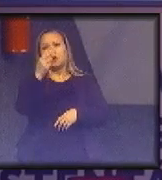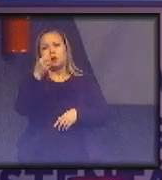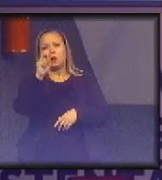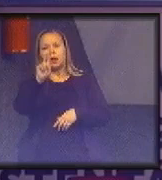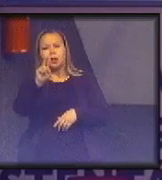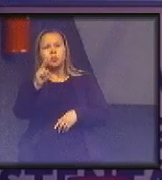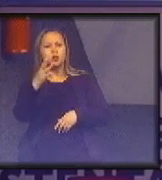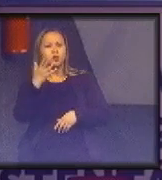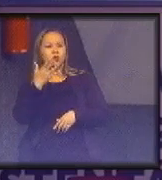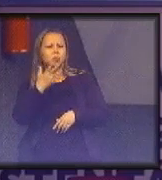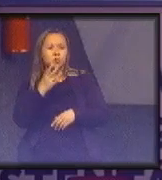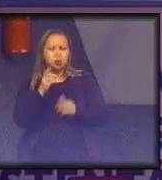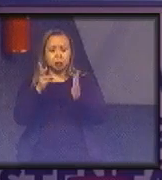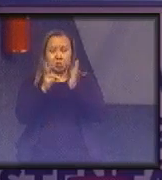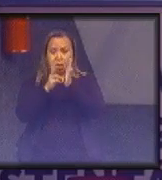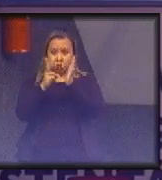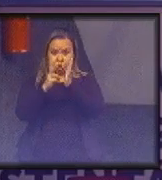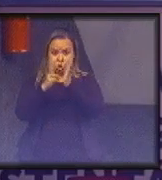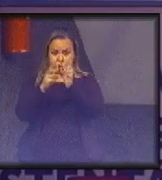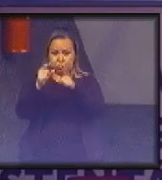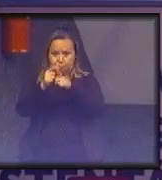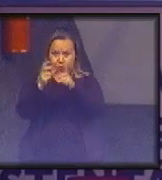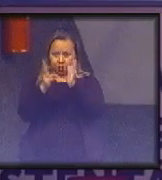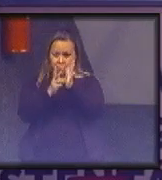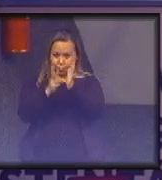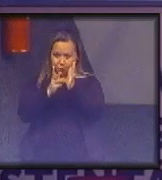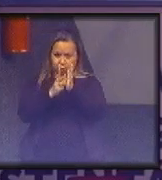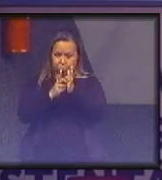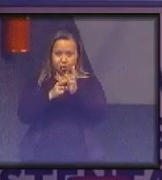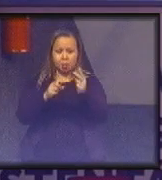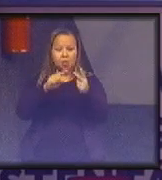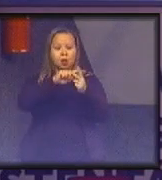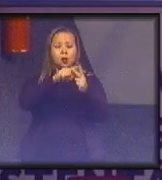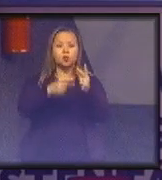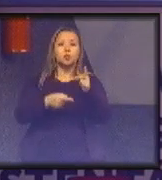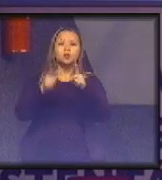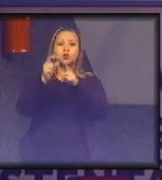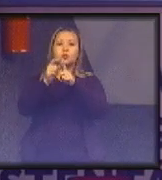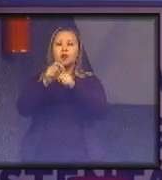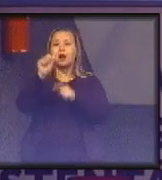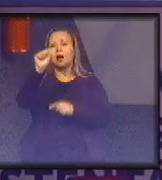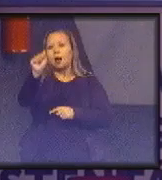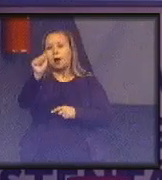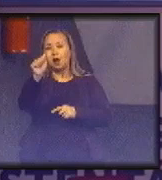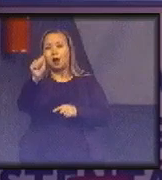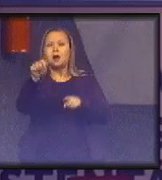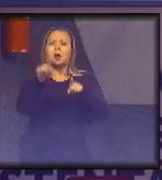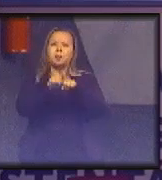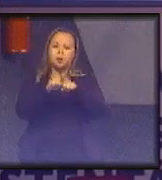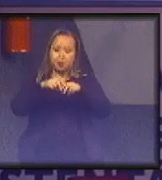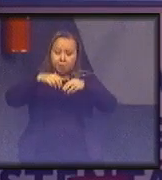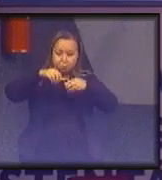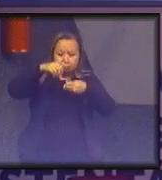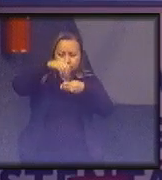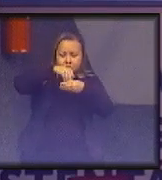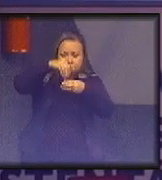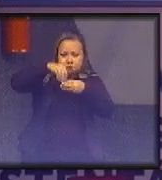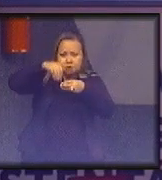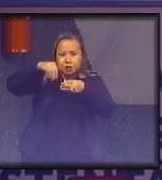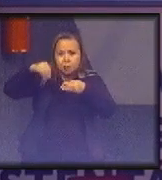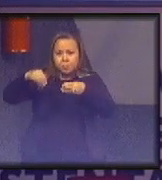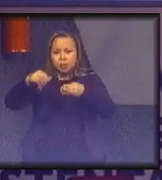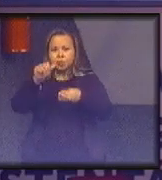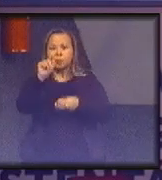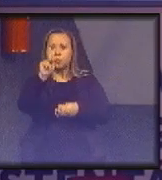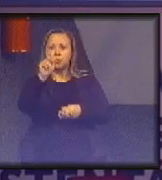que vem do Tupi Antigo, são duas palavras, o A e o CATU. O A significa ao mesmo tempo semente e mundo e o